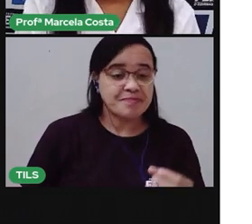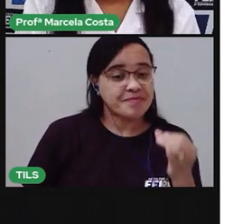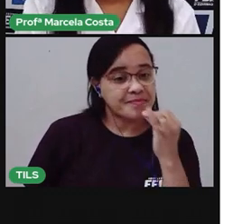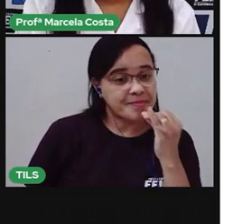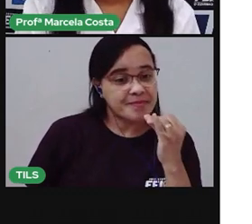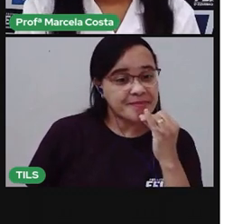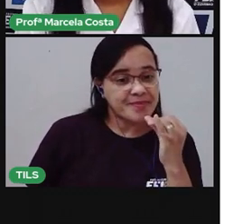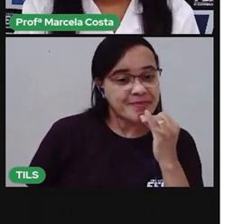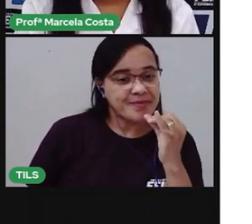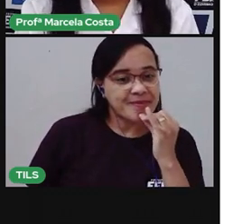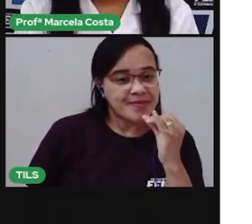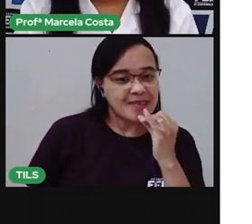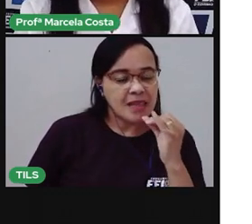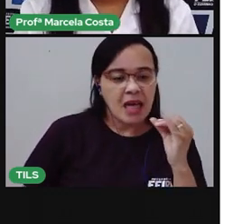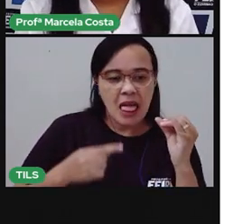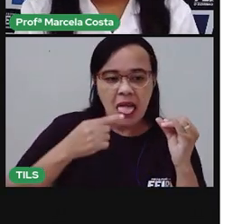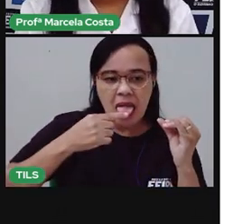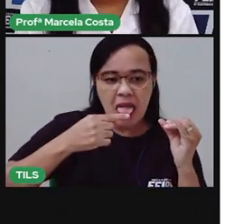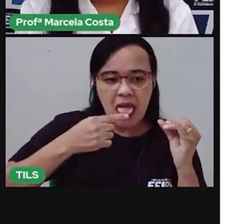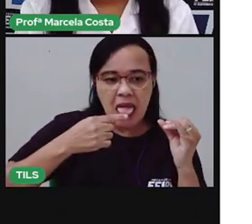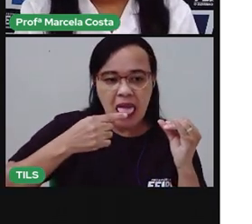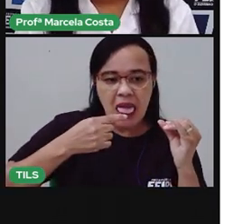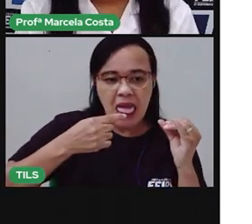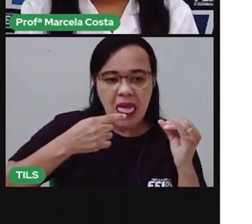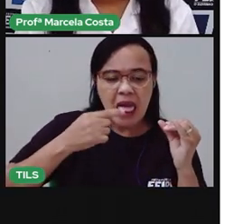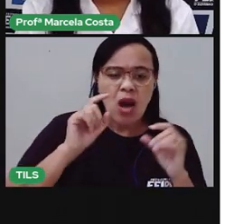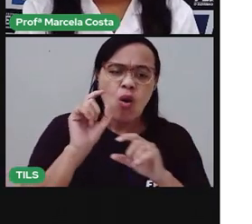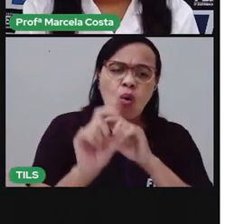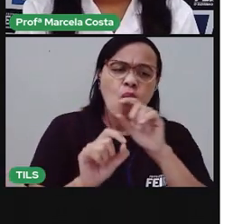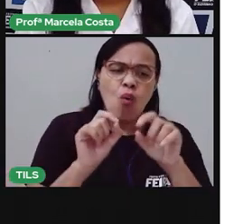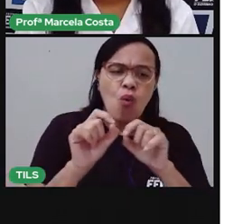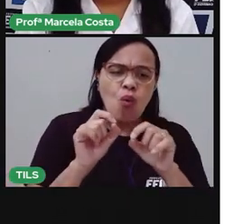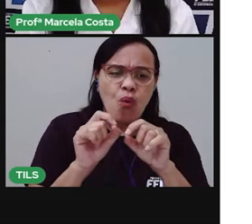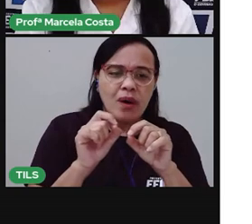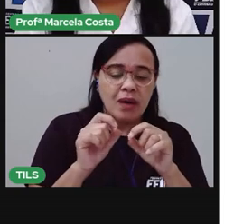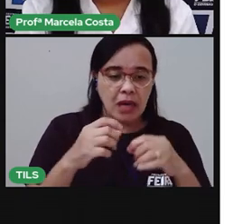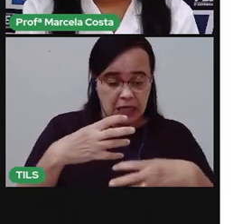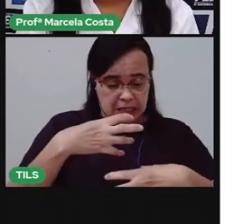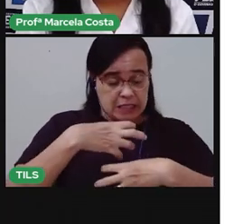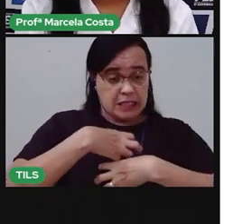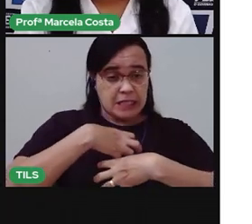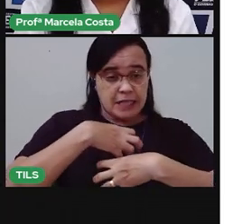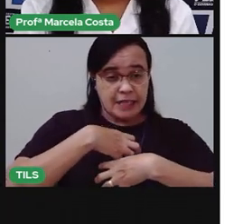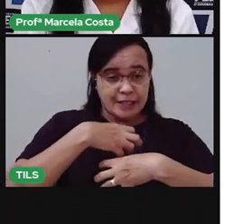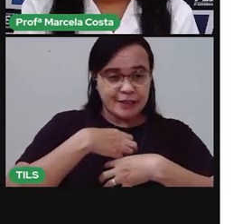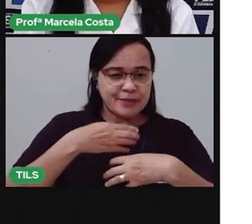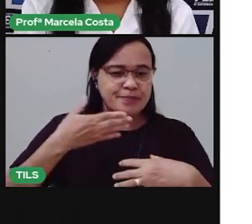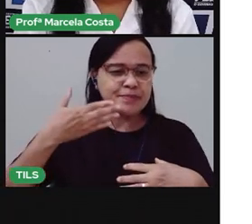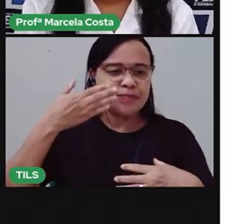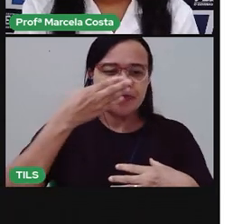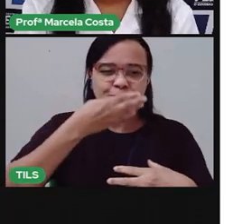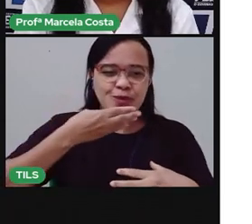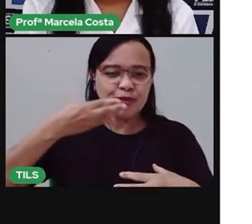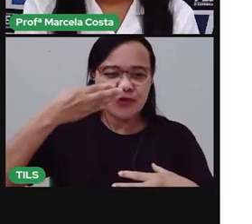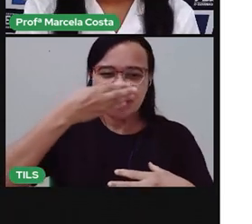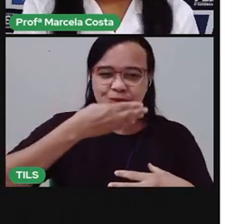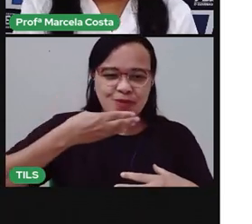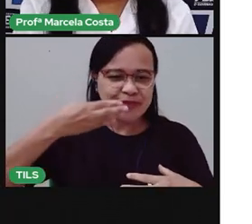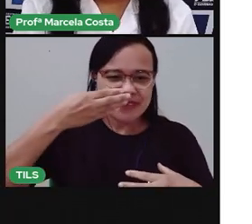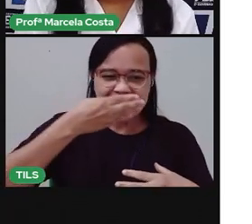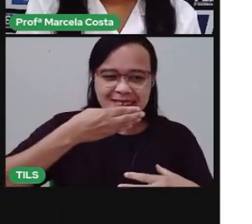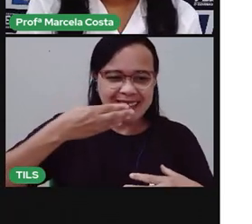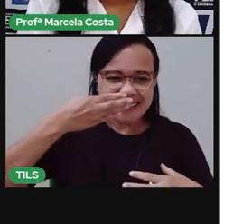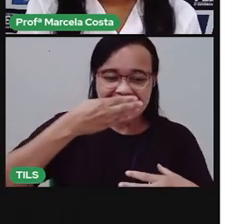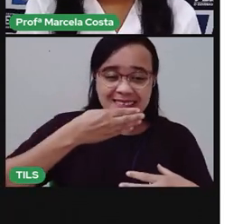na ponta da língua você sente um sabor. Por exemplo, você sente o doce. Do lado direito,